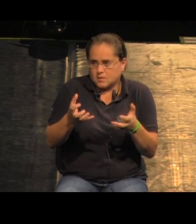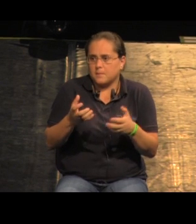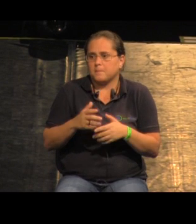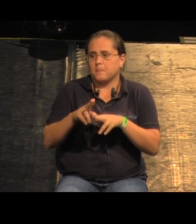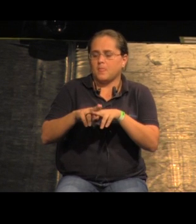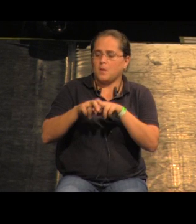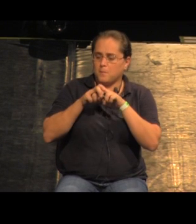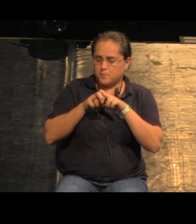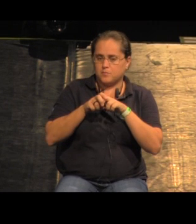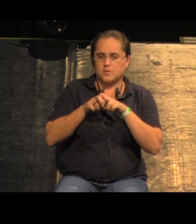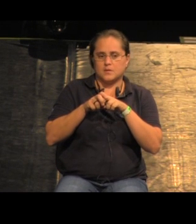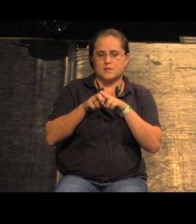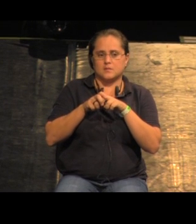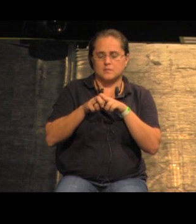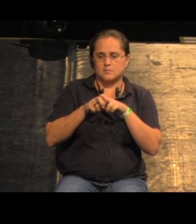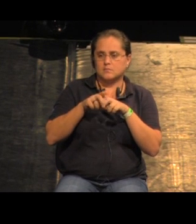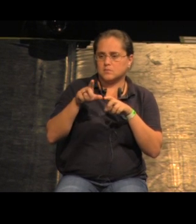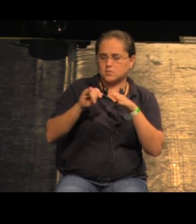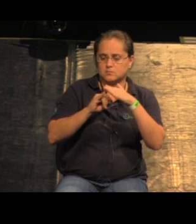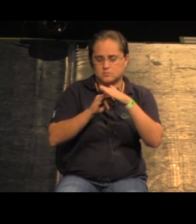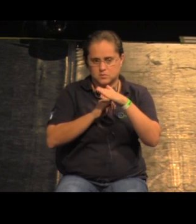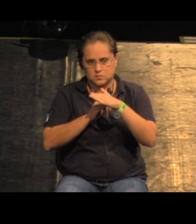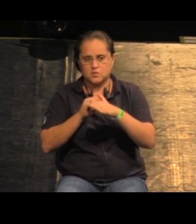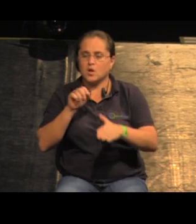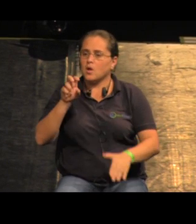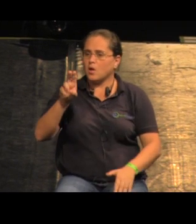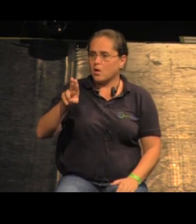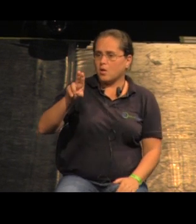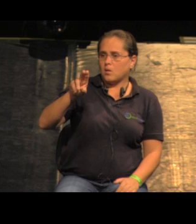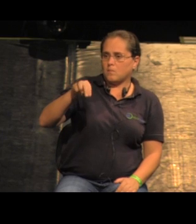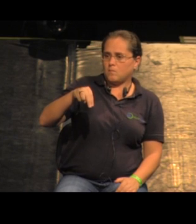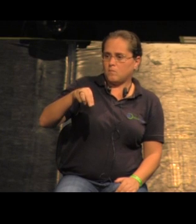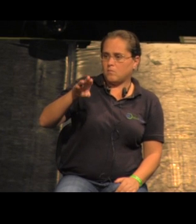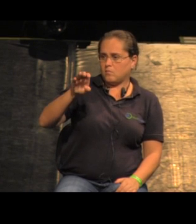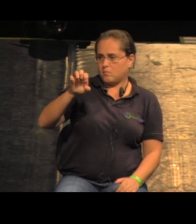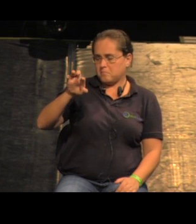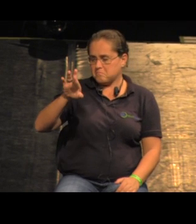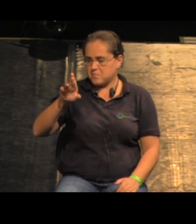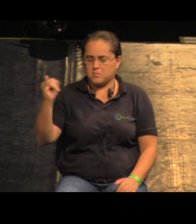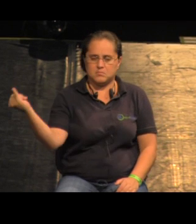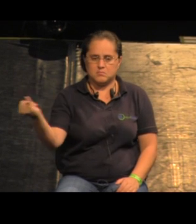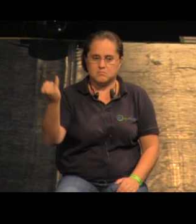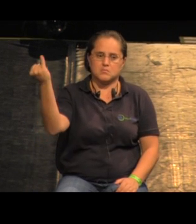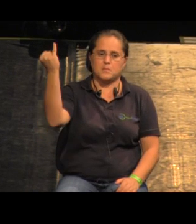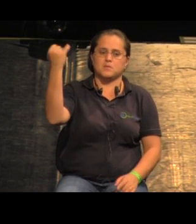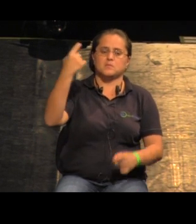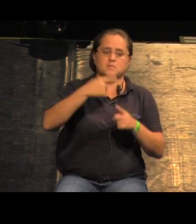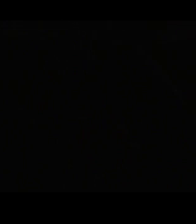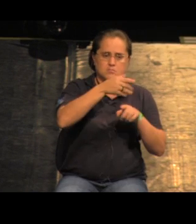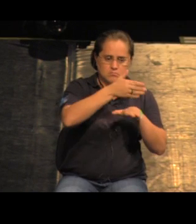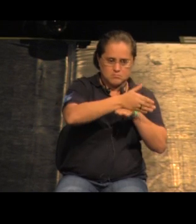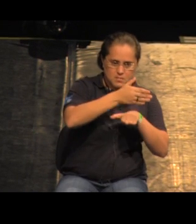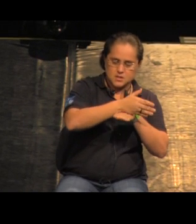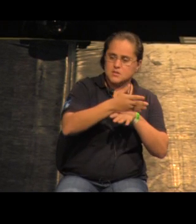isso a existência de um instituto como o Urben é tão importante é impossível para a gente participar desses